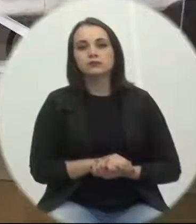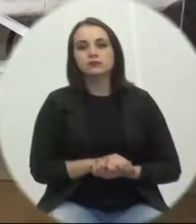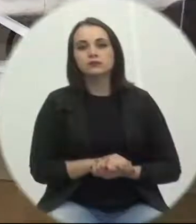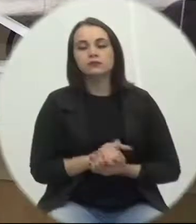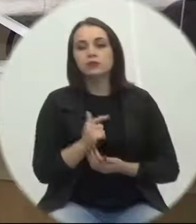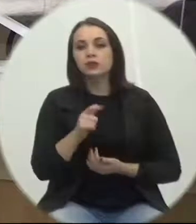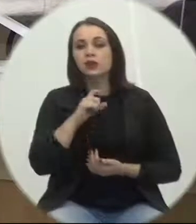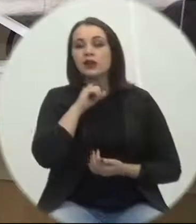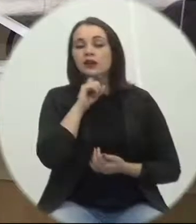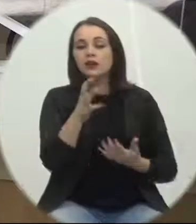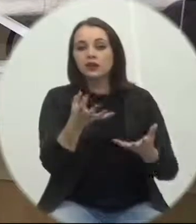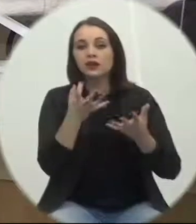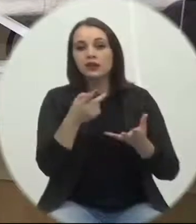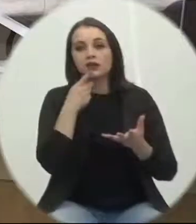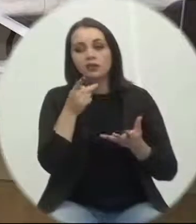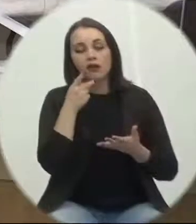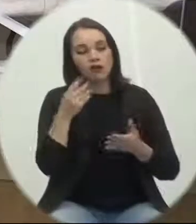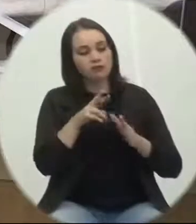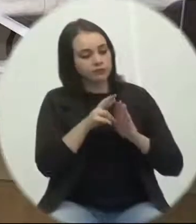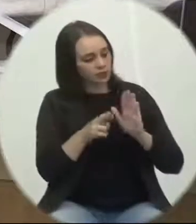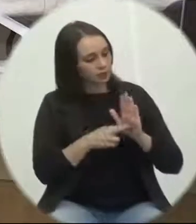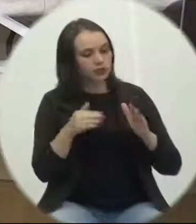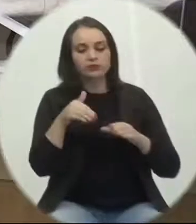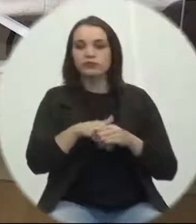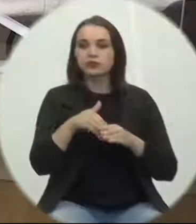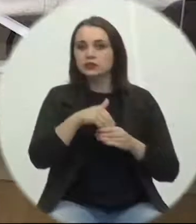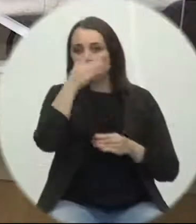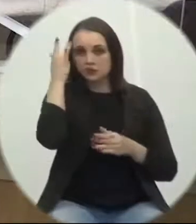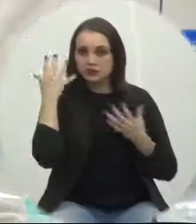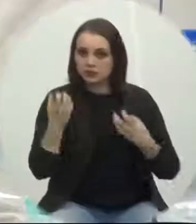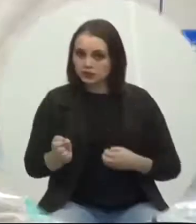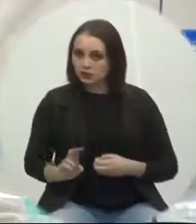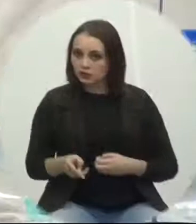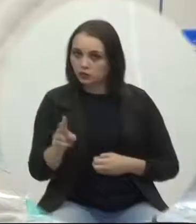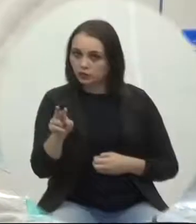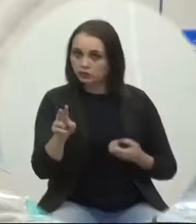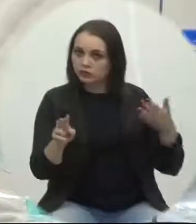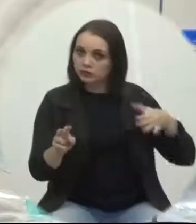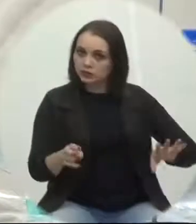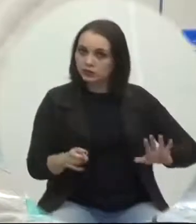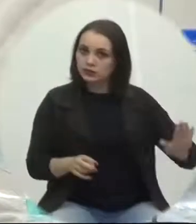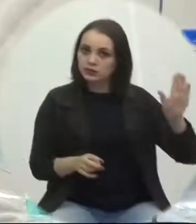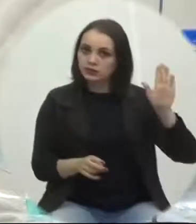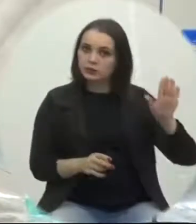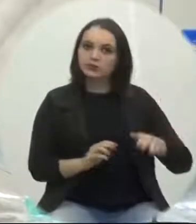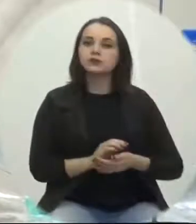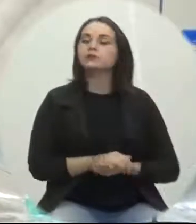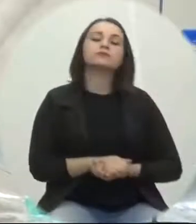Não havendo quem queira discutir, o requerimento está em votação. Os favoráveis permaneçam como estão, contrários se manifestem.